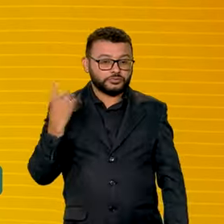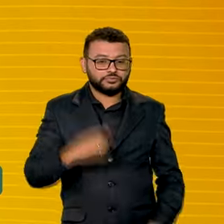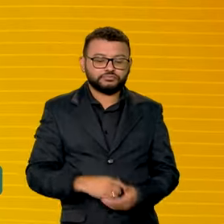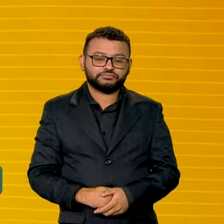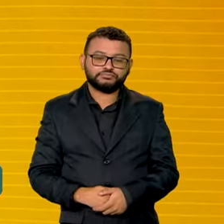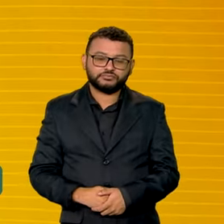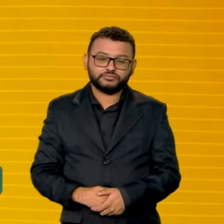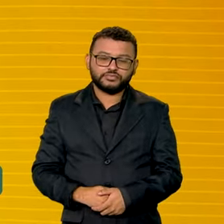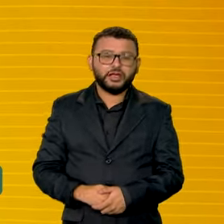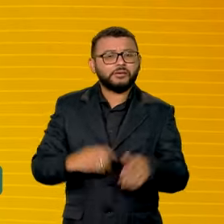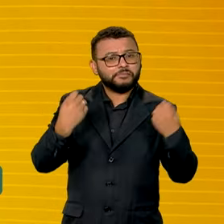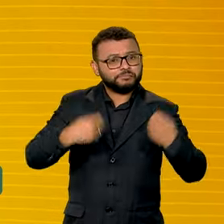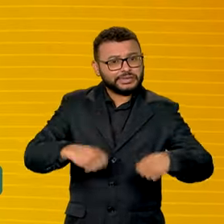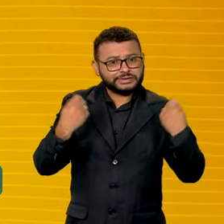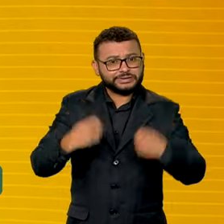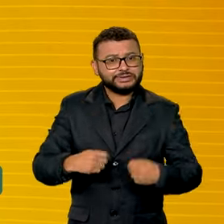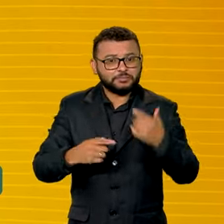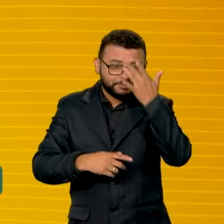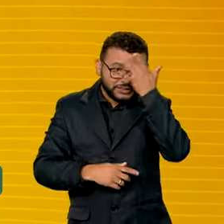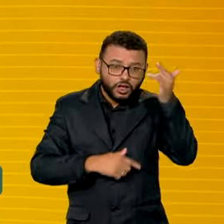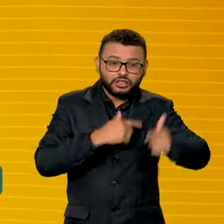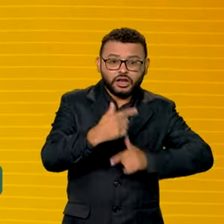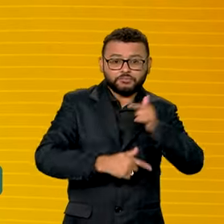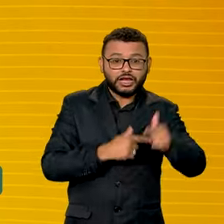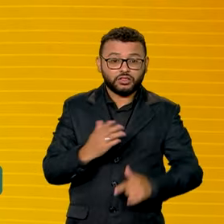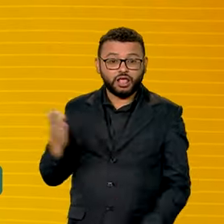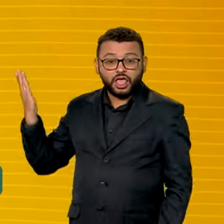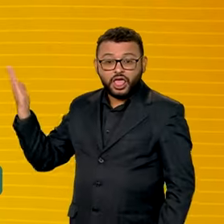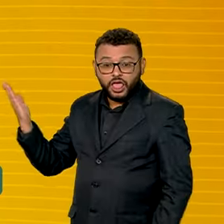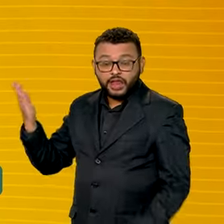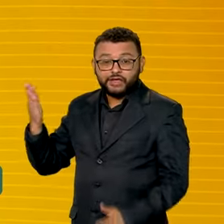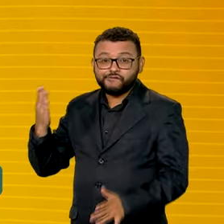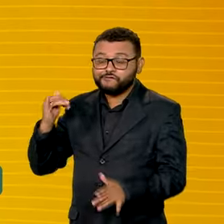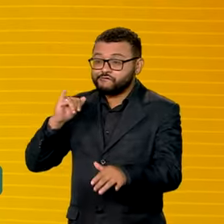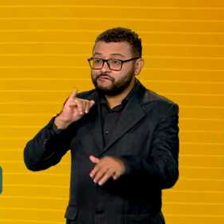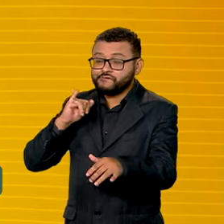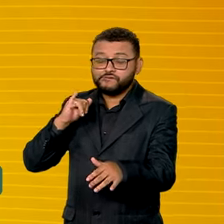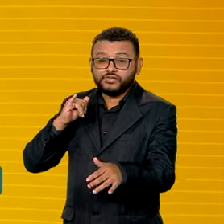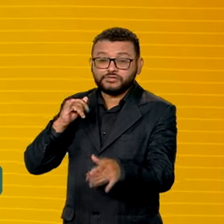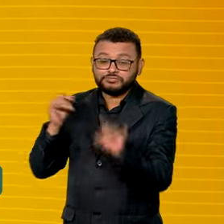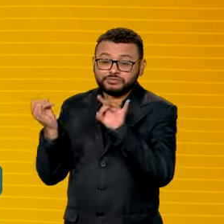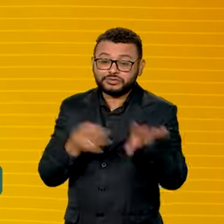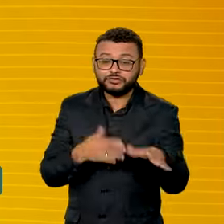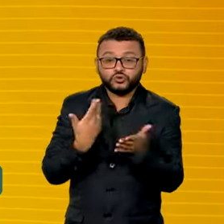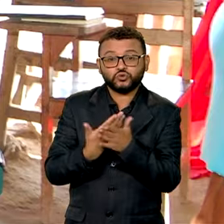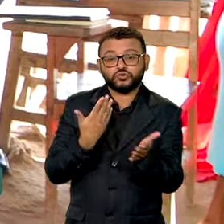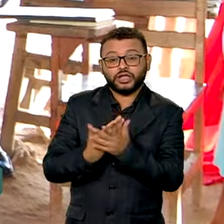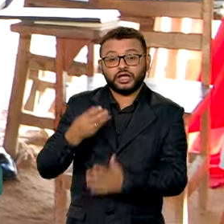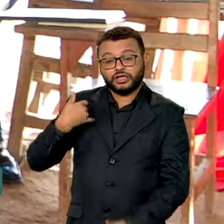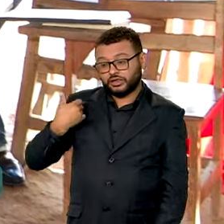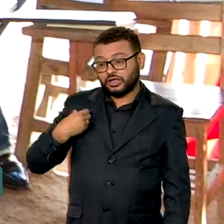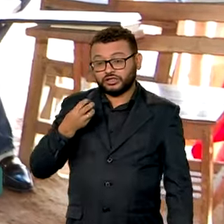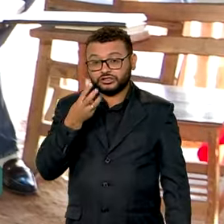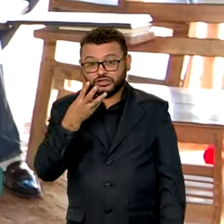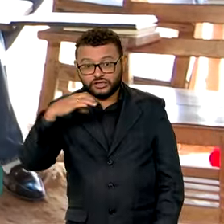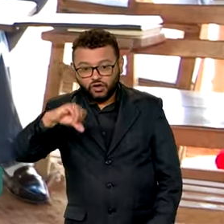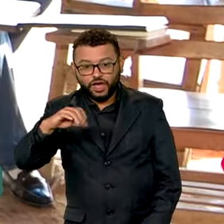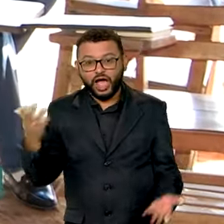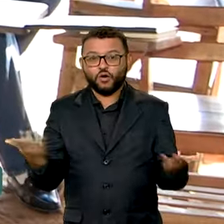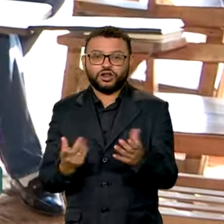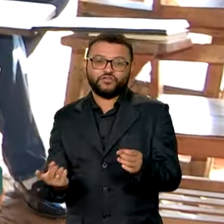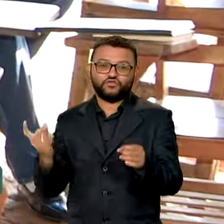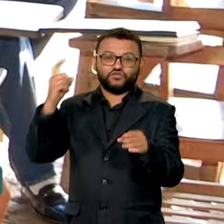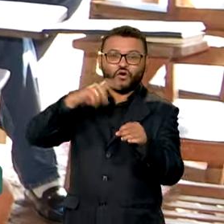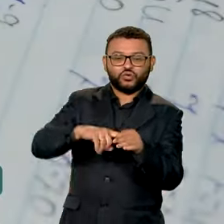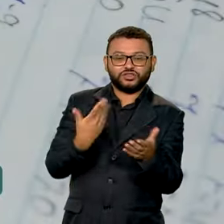A necessidade de trabalhar afastou o Jair da escola. Aos 39 anos, ele retomou os estudos